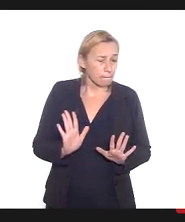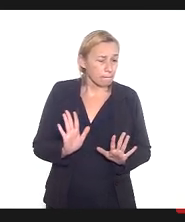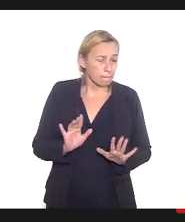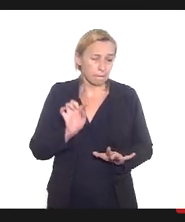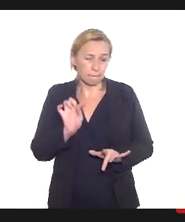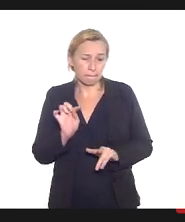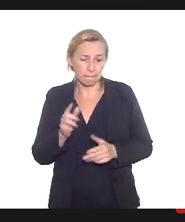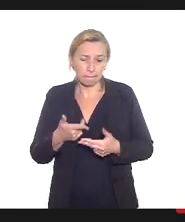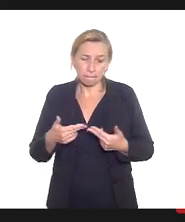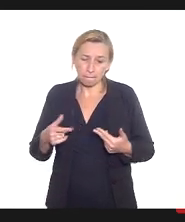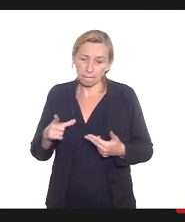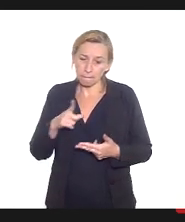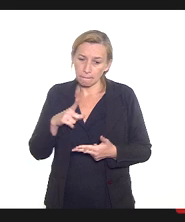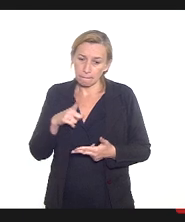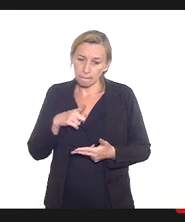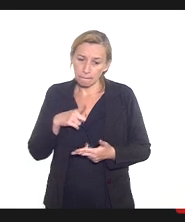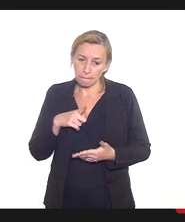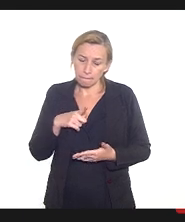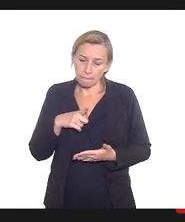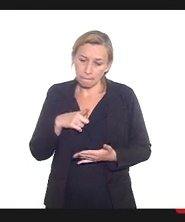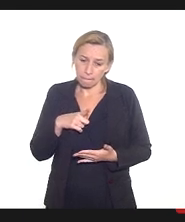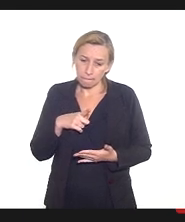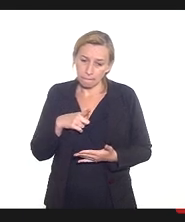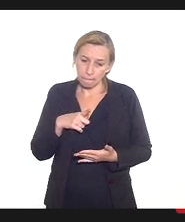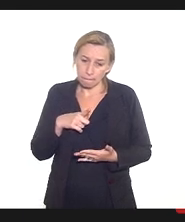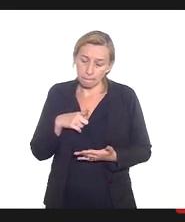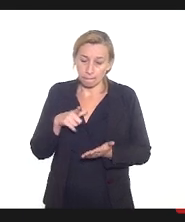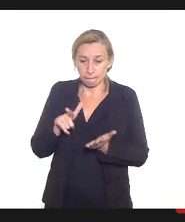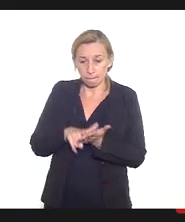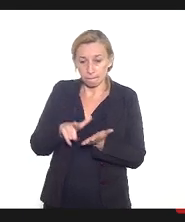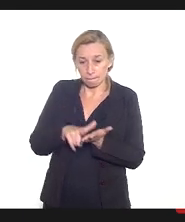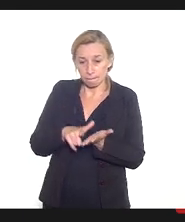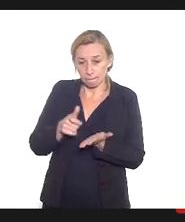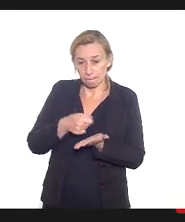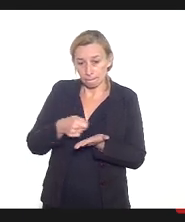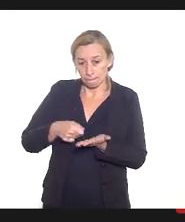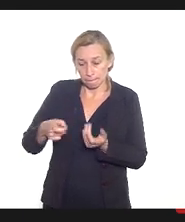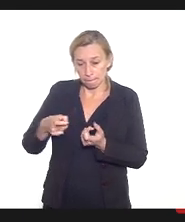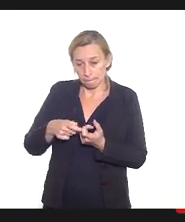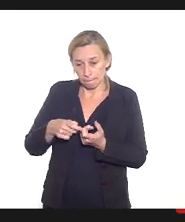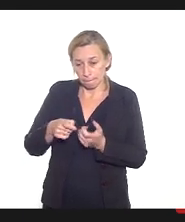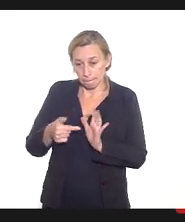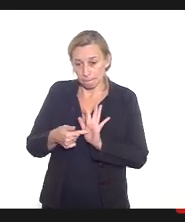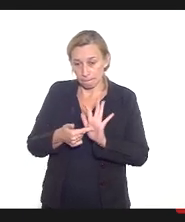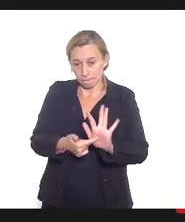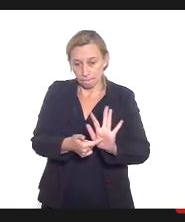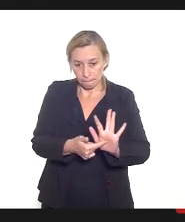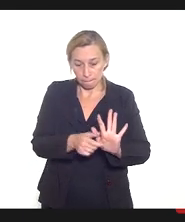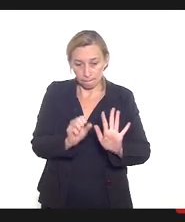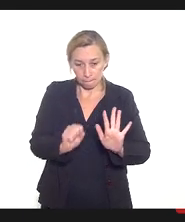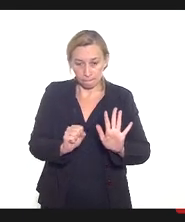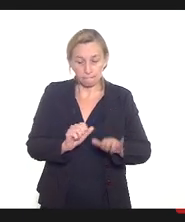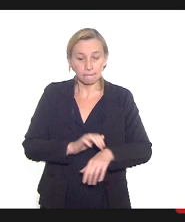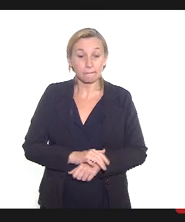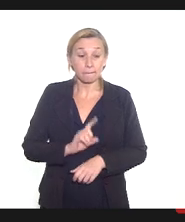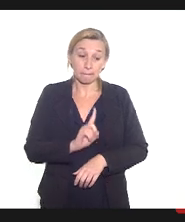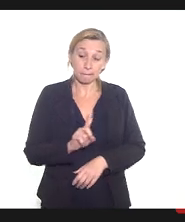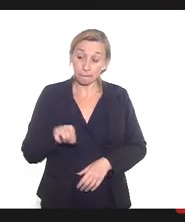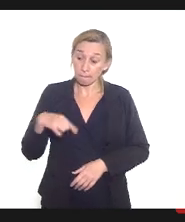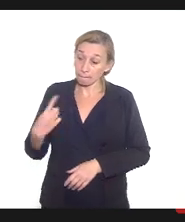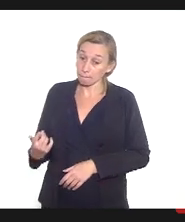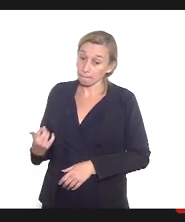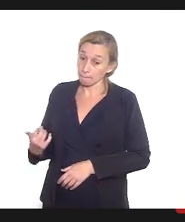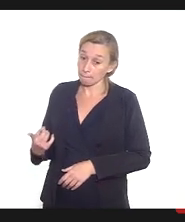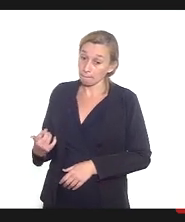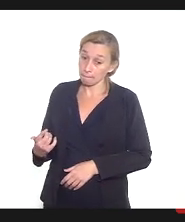você ter o o o atestado médico ó tá aqui pode tomar a outra é